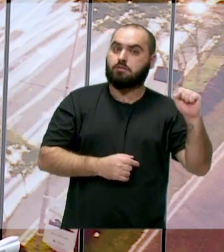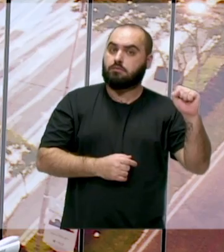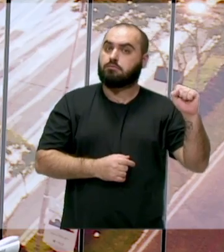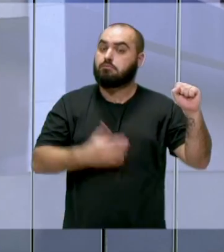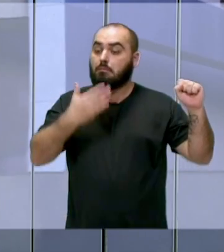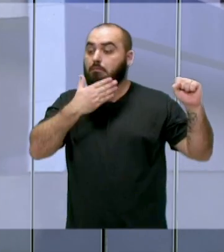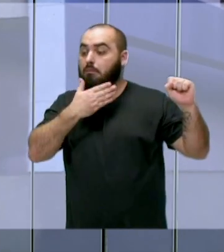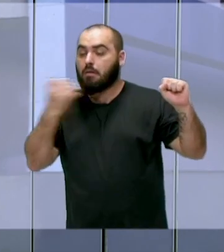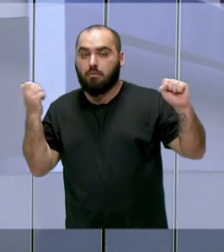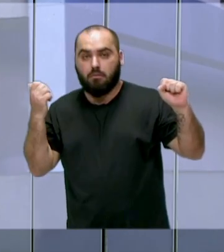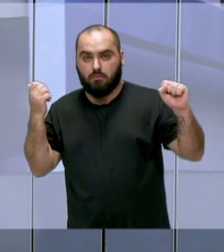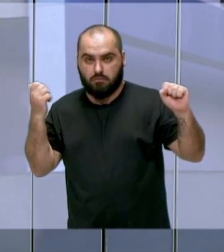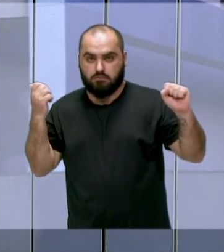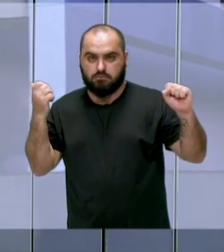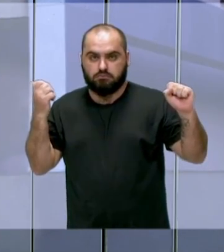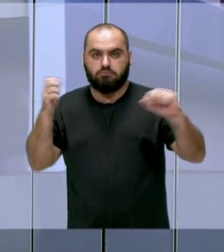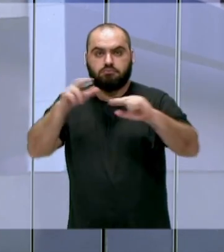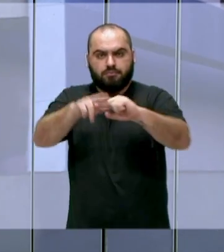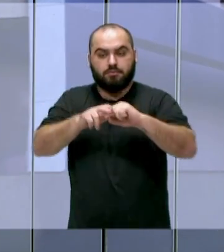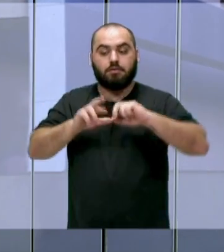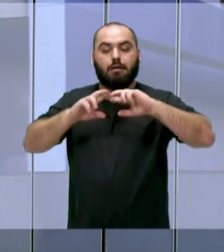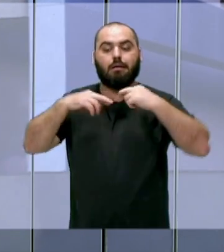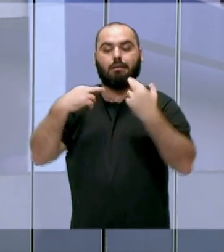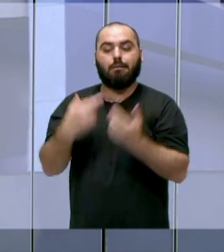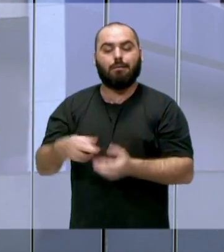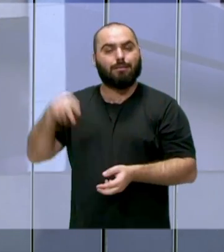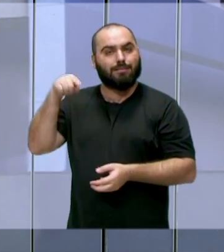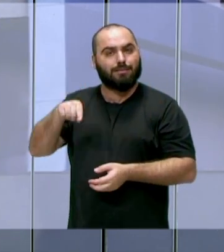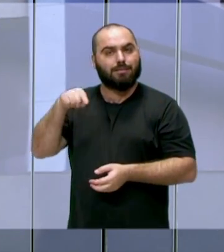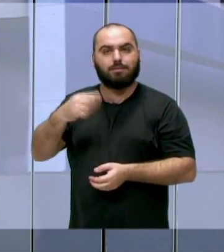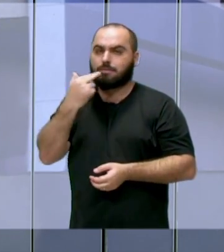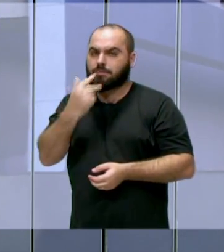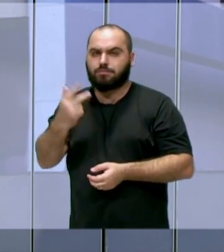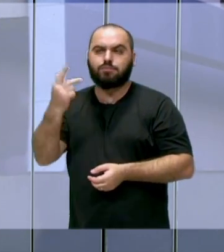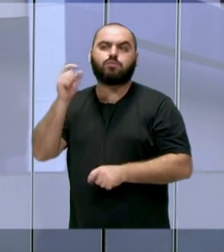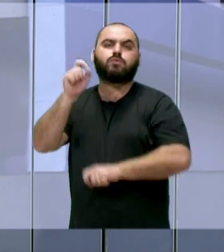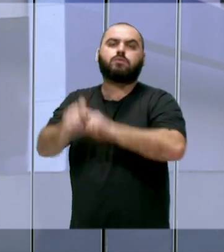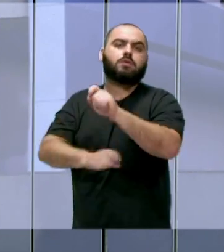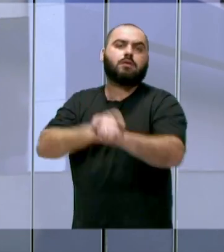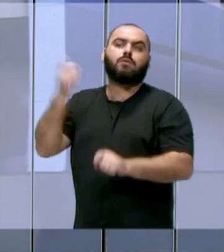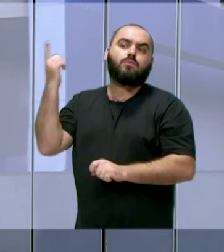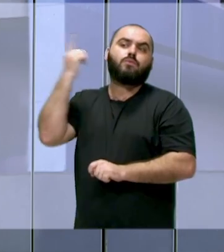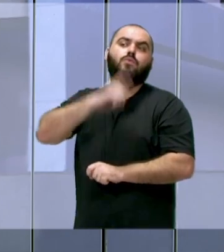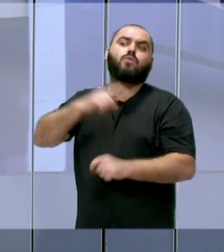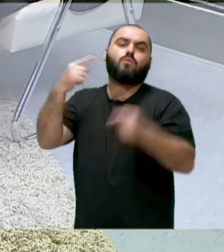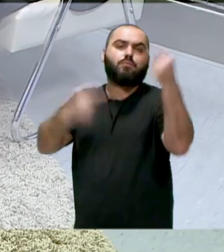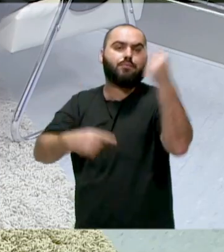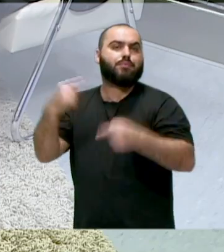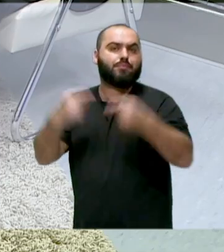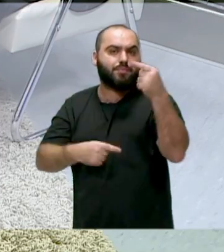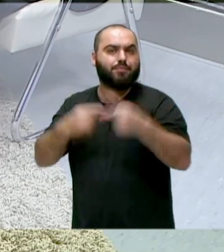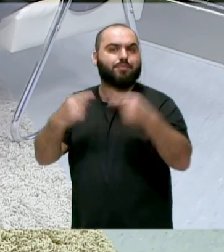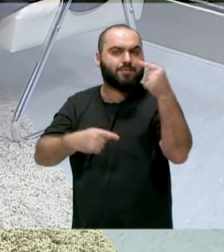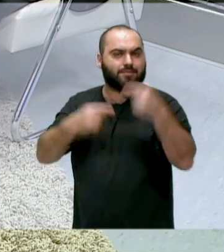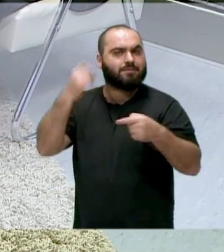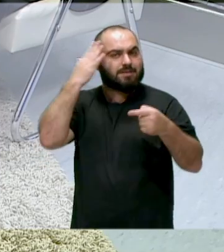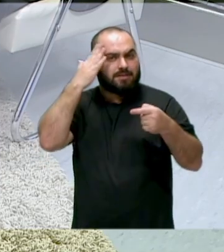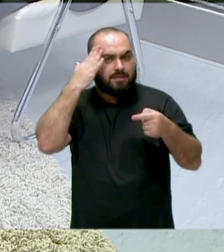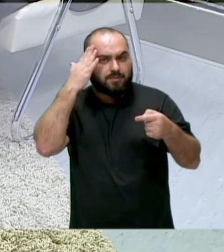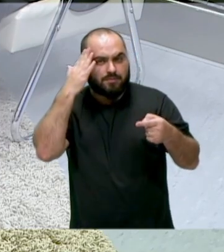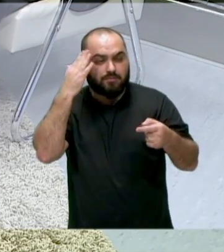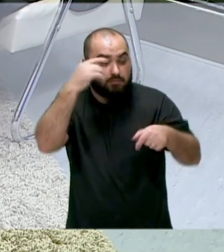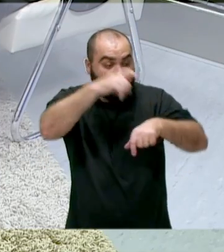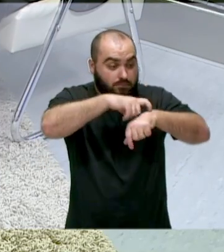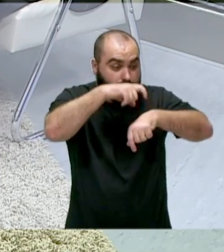Então, essa audiência pública, ela vem de encontro para fomentar o debate, justamente que consequências a curto, médio e longo